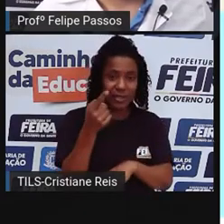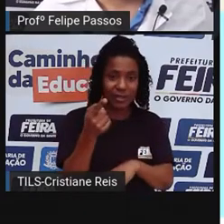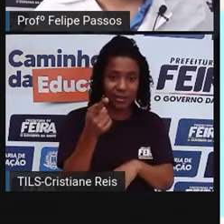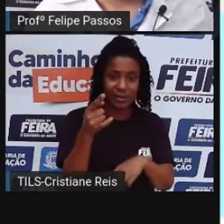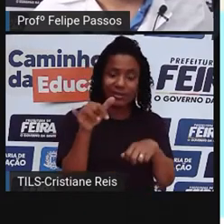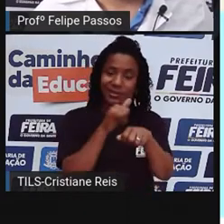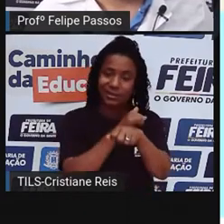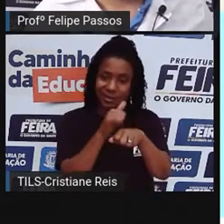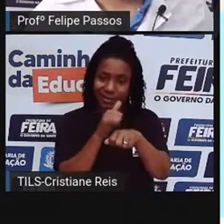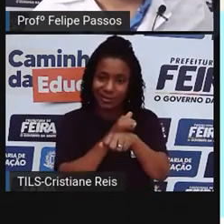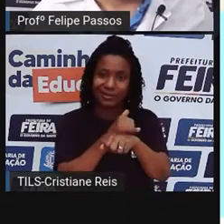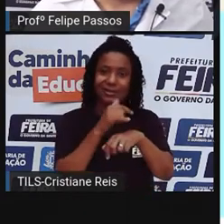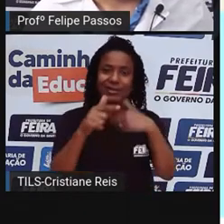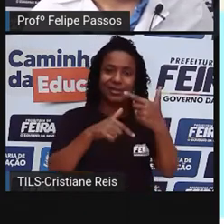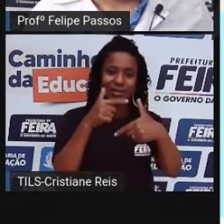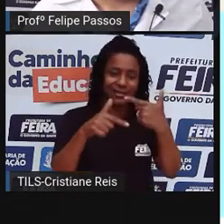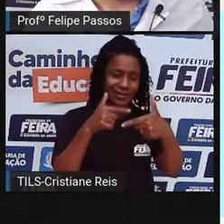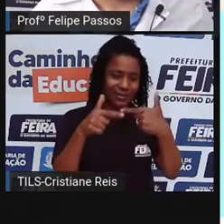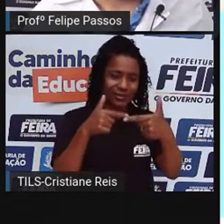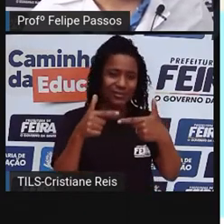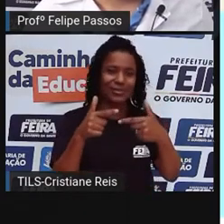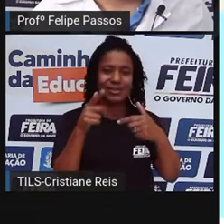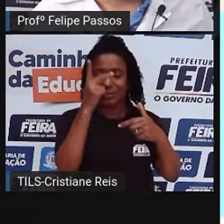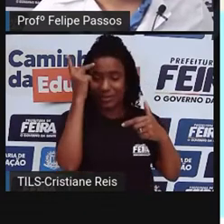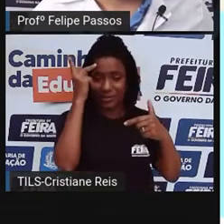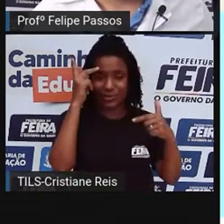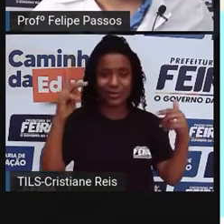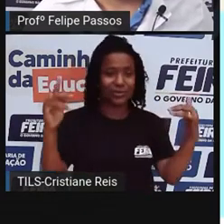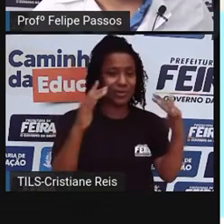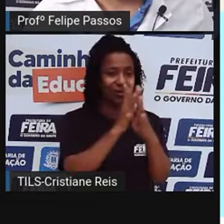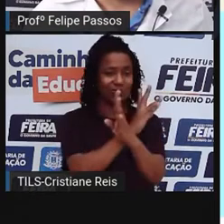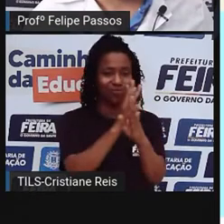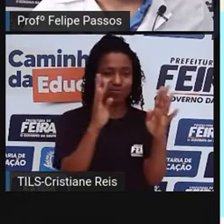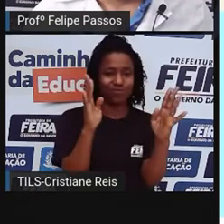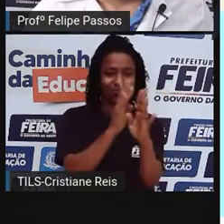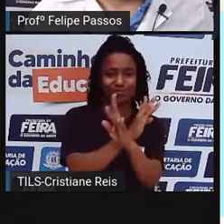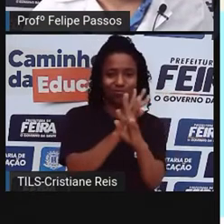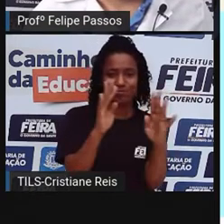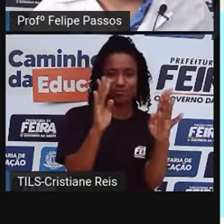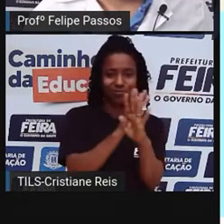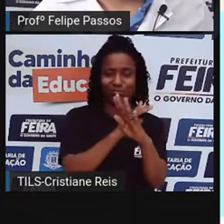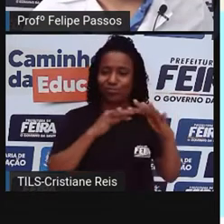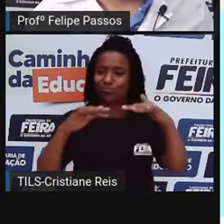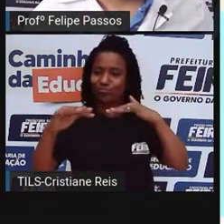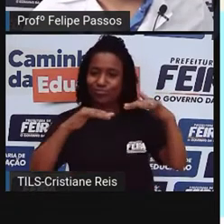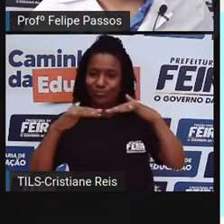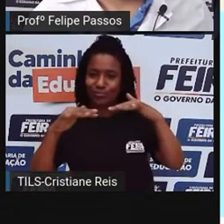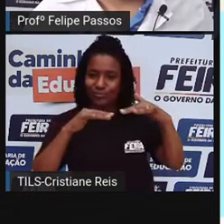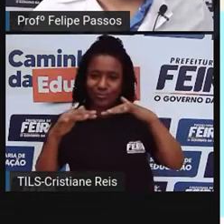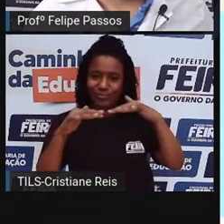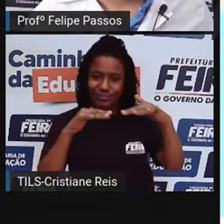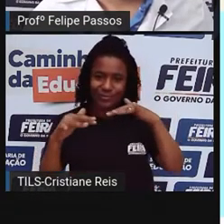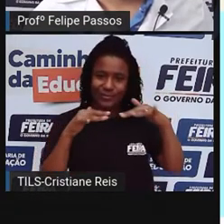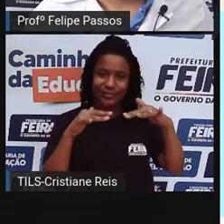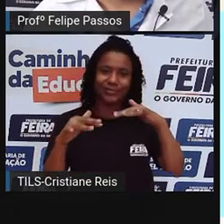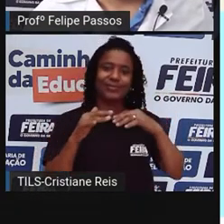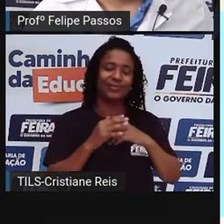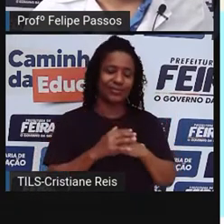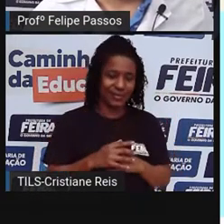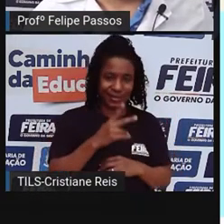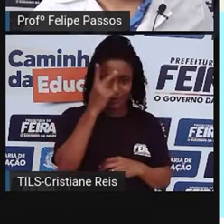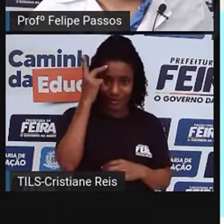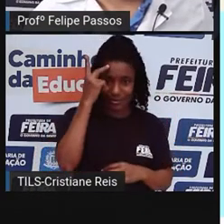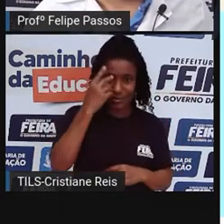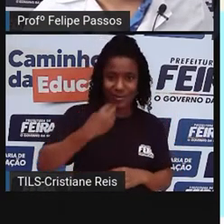e ações que permitem a movimentação de pessoas em uma cidade de forma a garantir qualidade de vida,